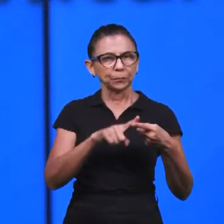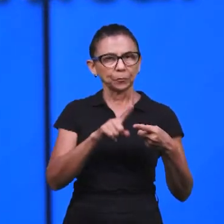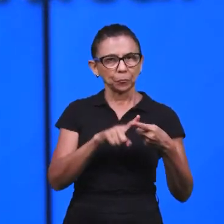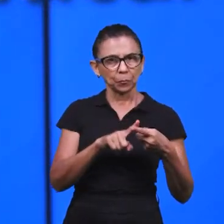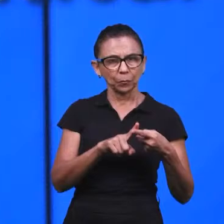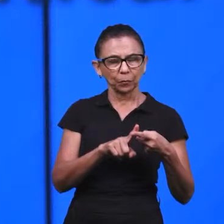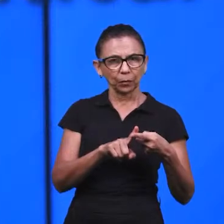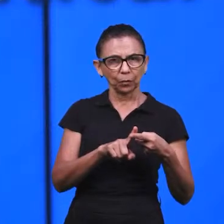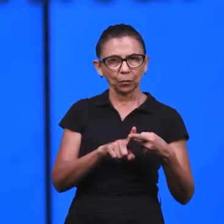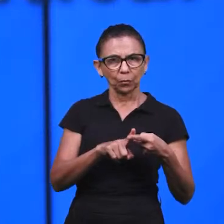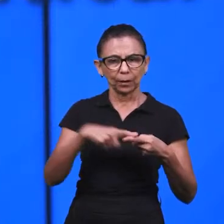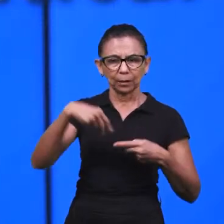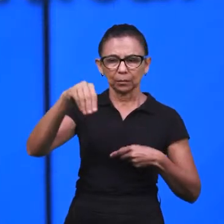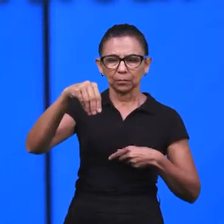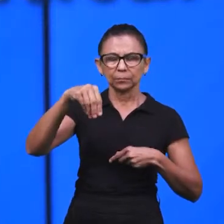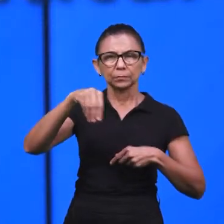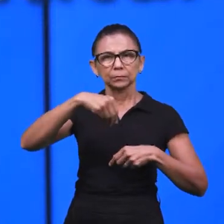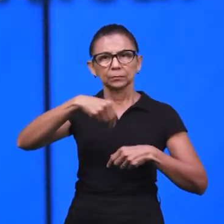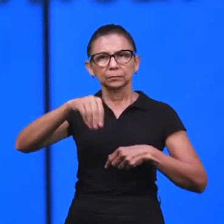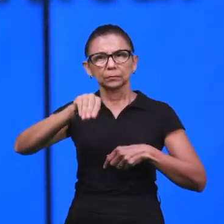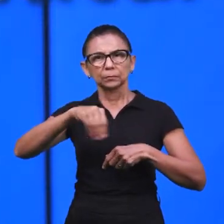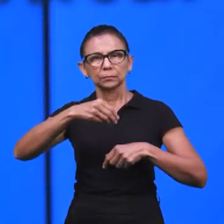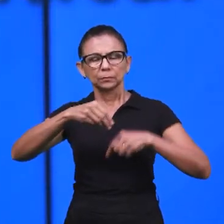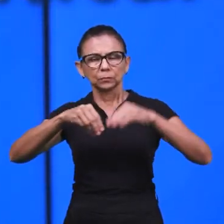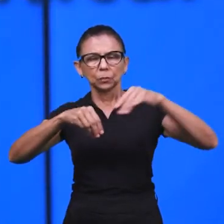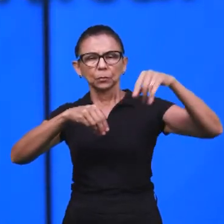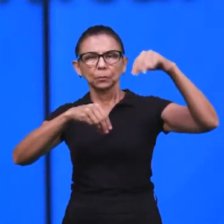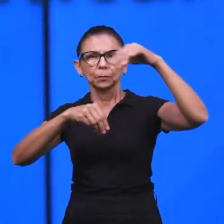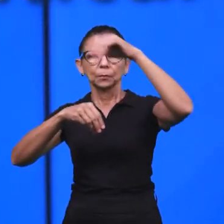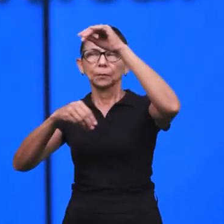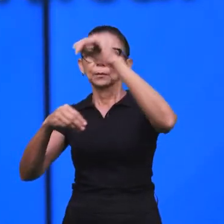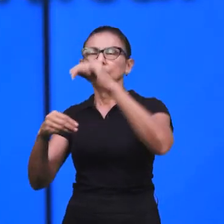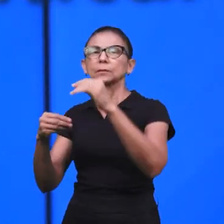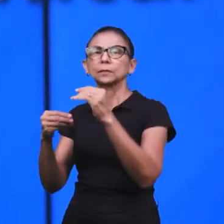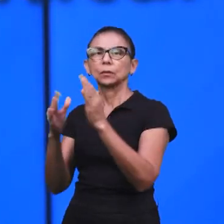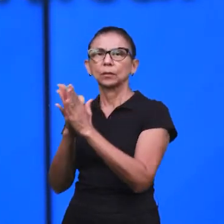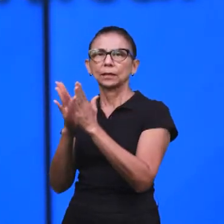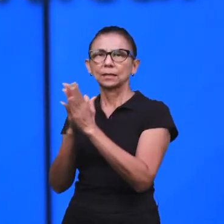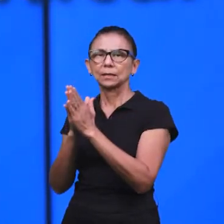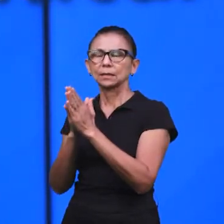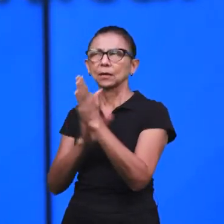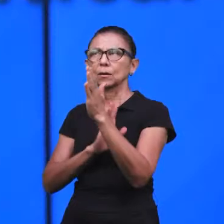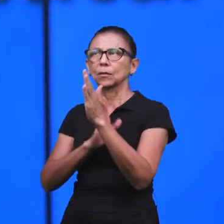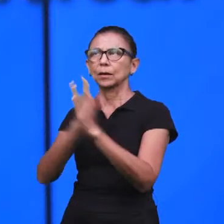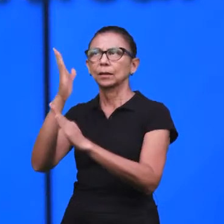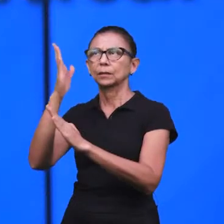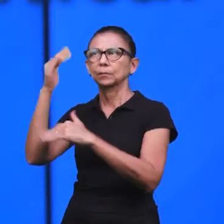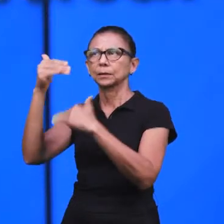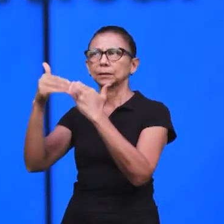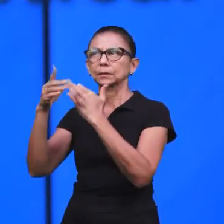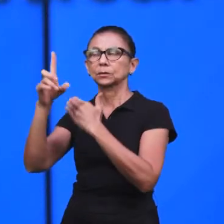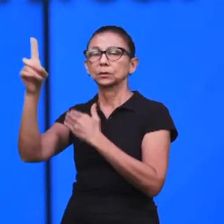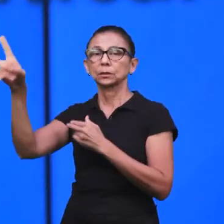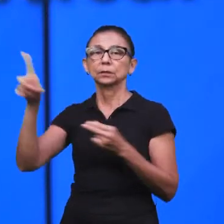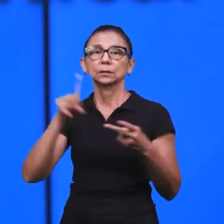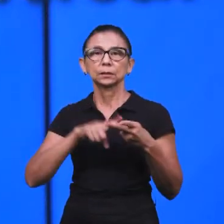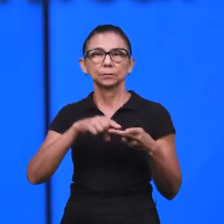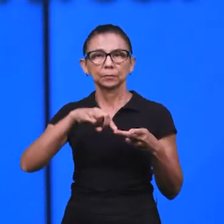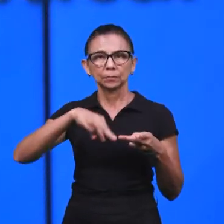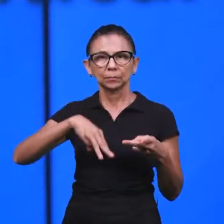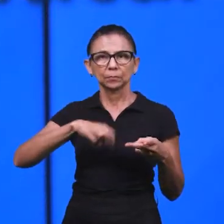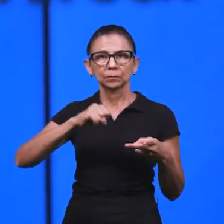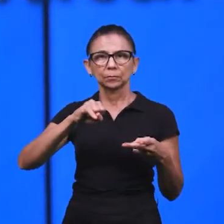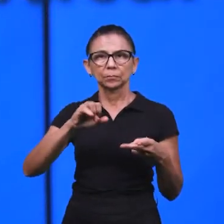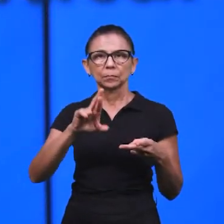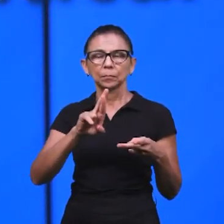o incenso, né? O incenso, que é exatamente, fala da oração, aquilo que chega diante de Deus. Mas perfumada também de mirra, né? A mirra